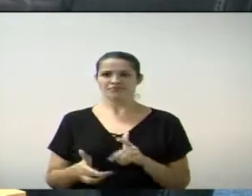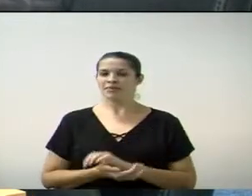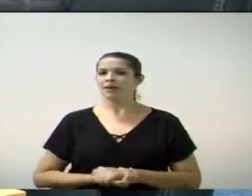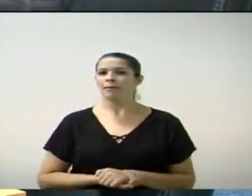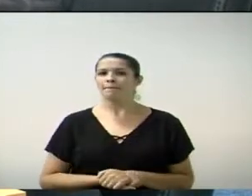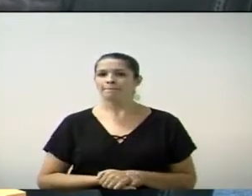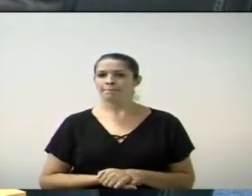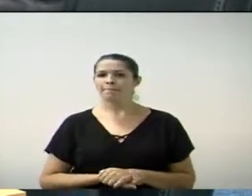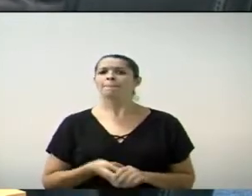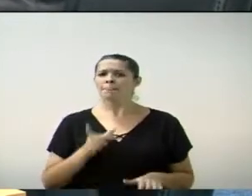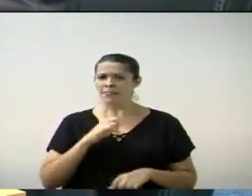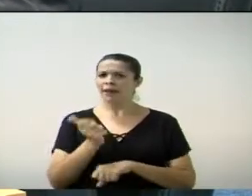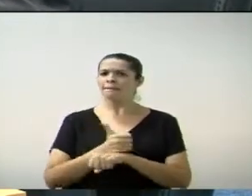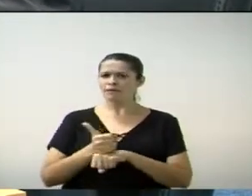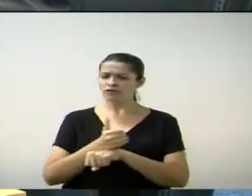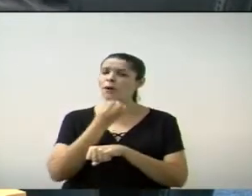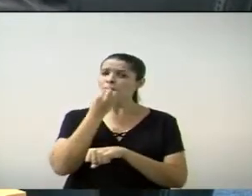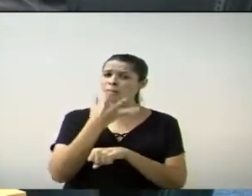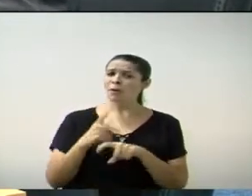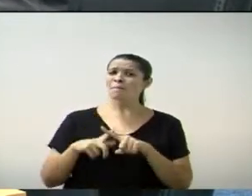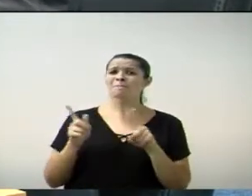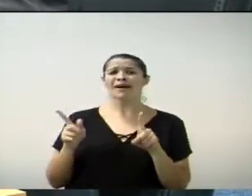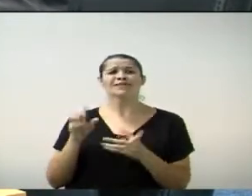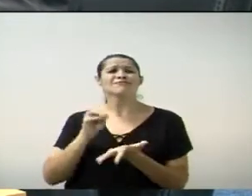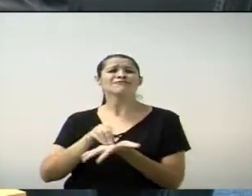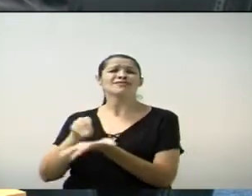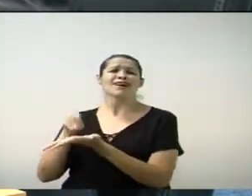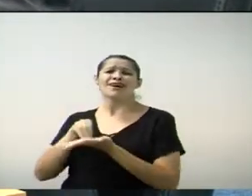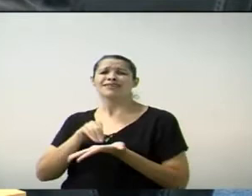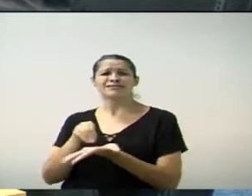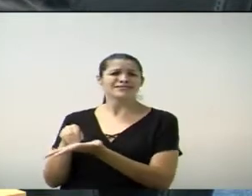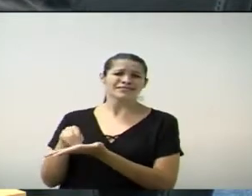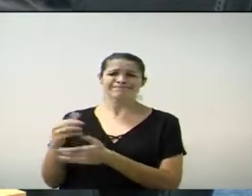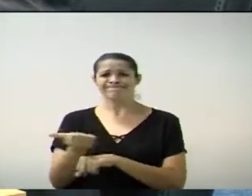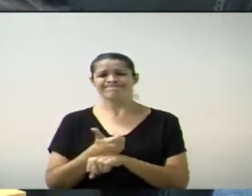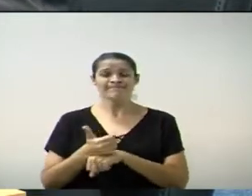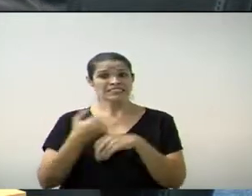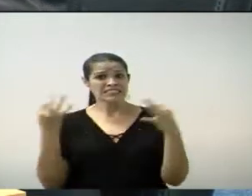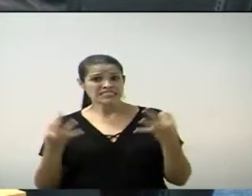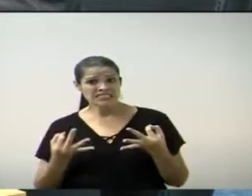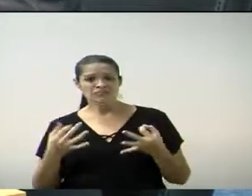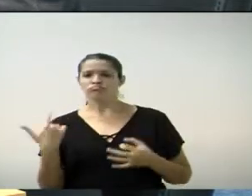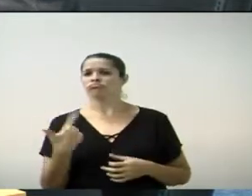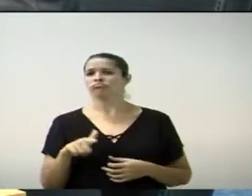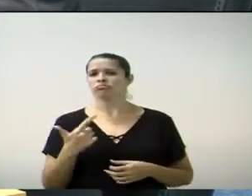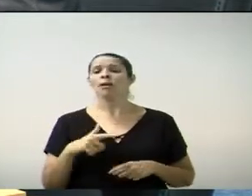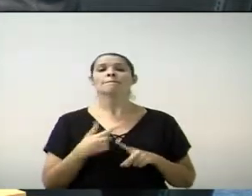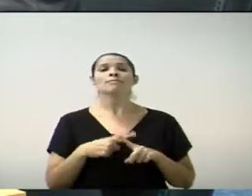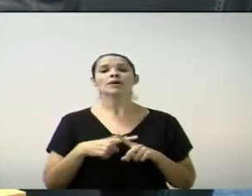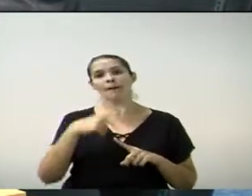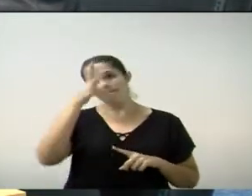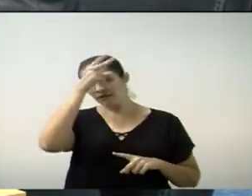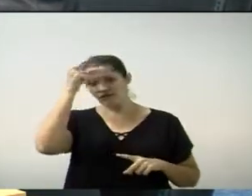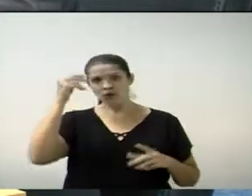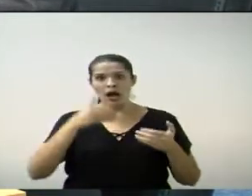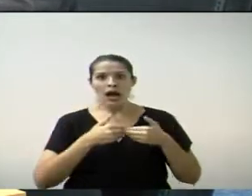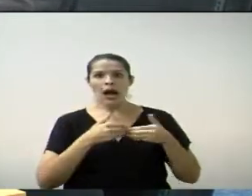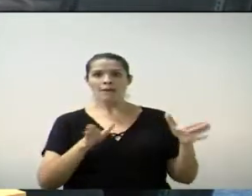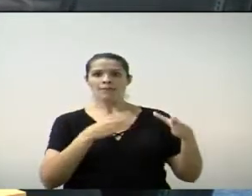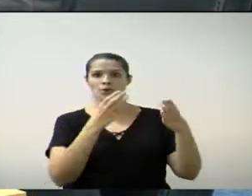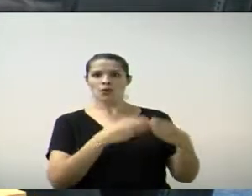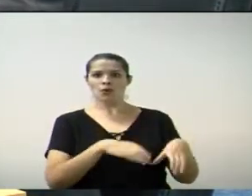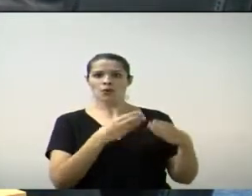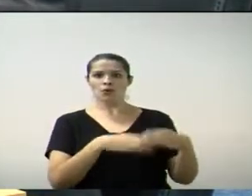não tenha profissionais bons lá dentro, é um corpo carente ainda de profissionais, porque a prefeitura, quando abre concurso, abre um concurso